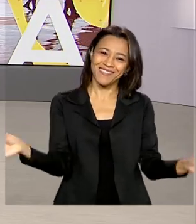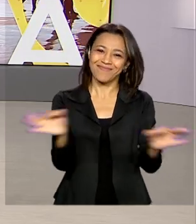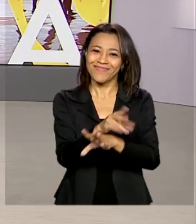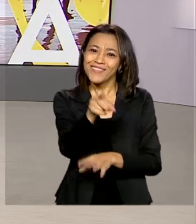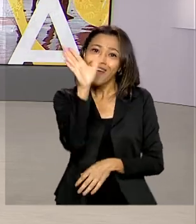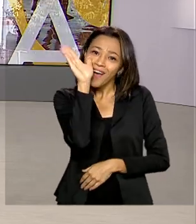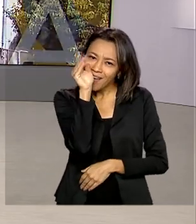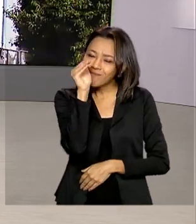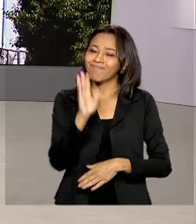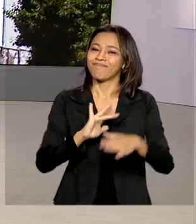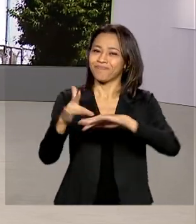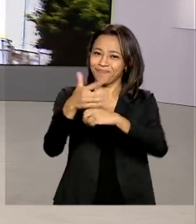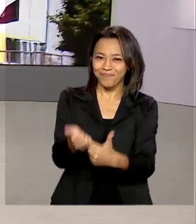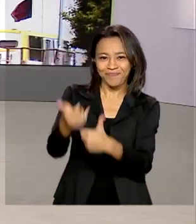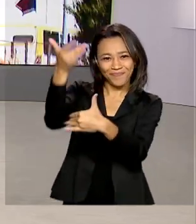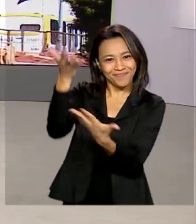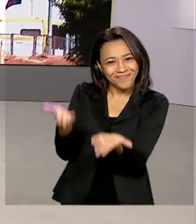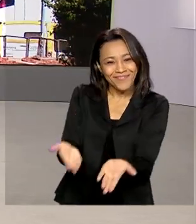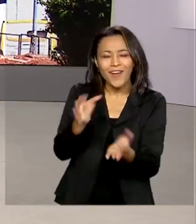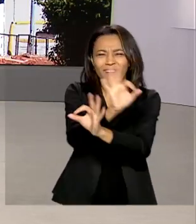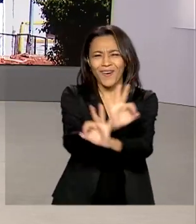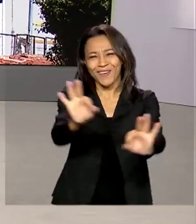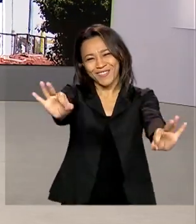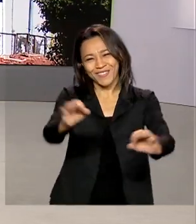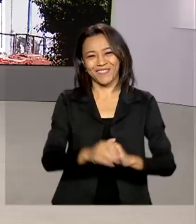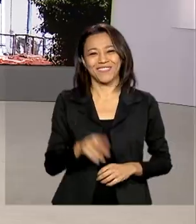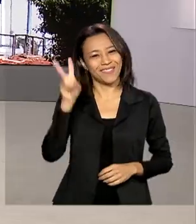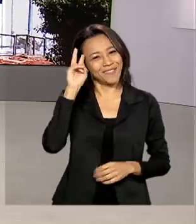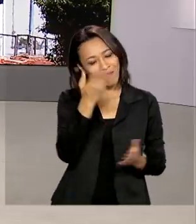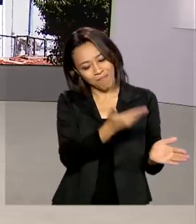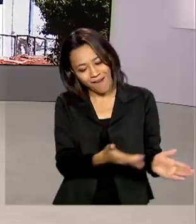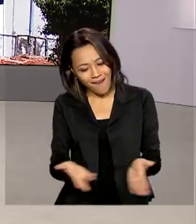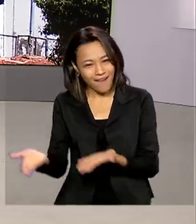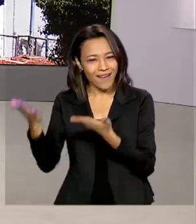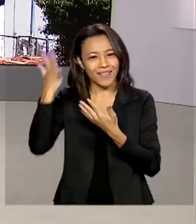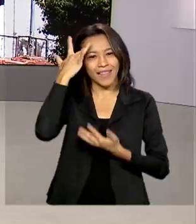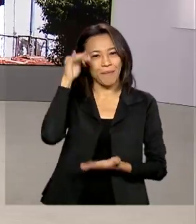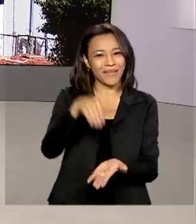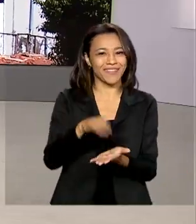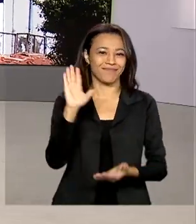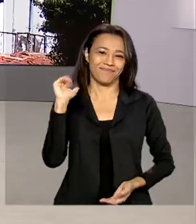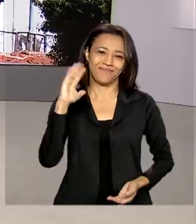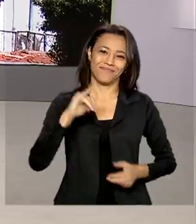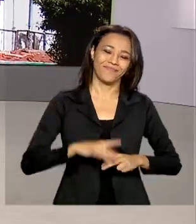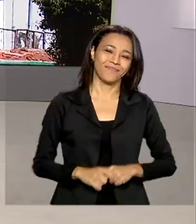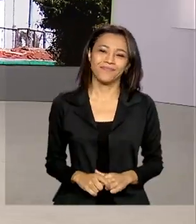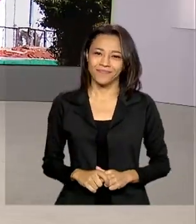aqui. Nos acompanhe também pelas redes sociais. Um ótimo início de semana para você. Até amanhã. Tchau, tchau.